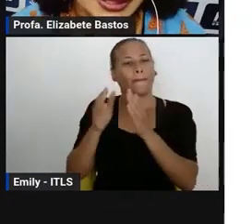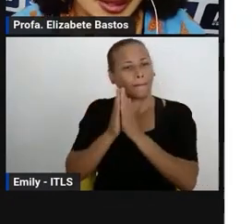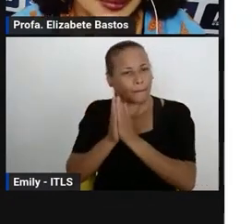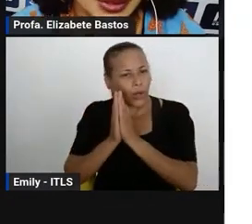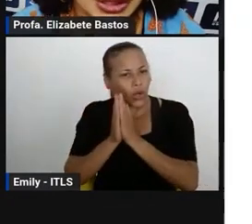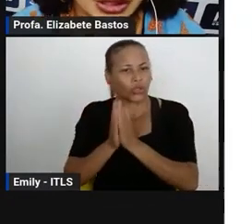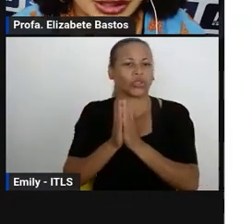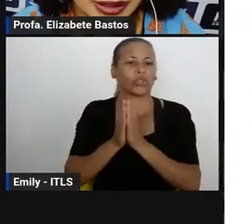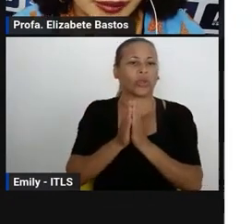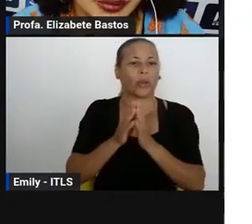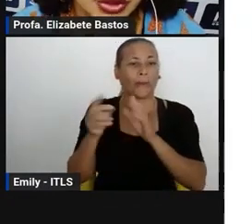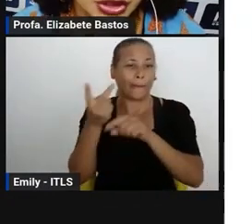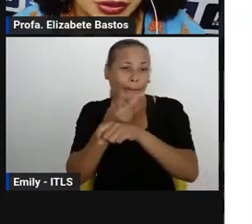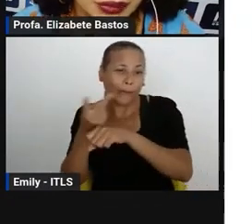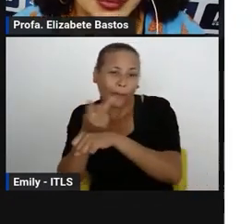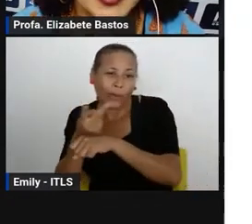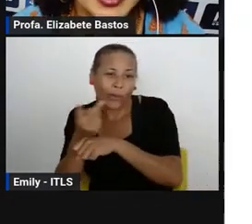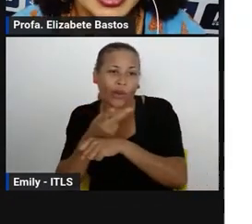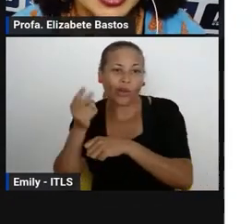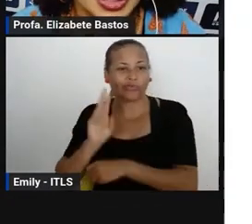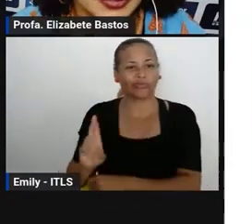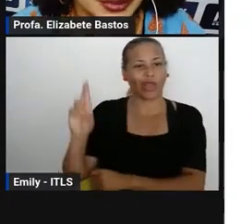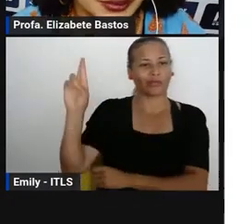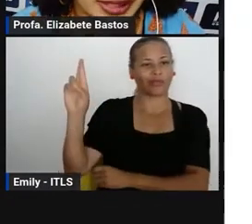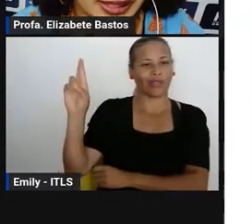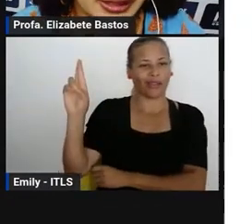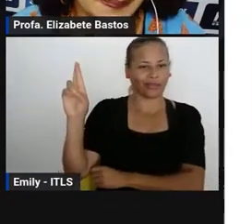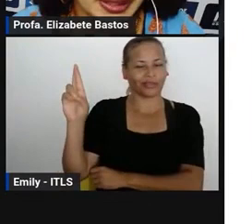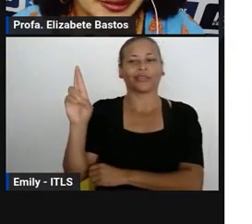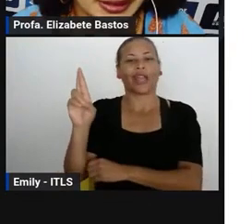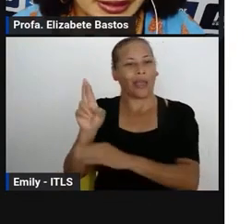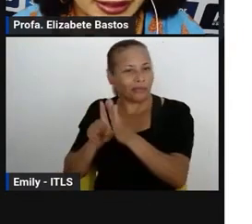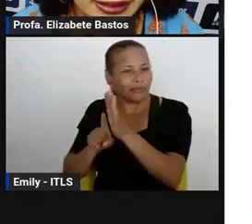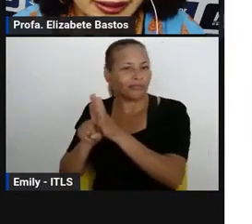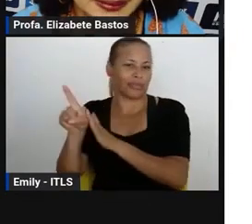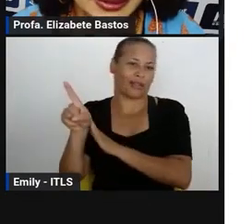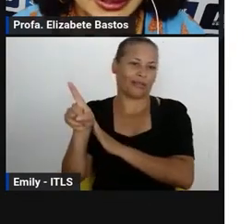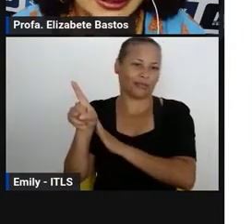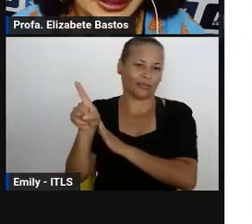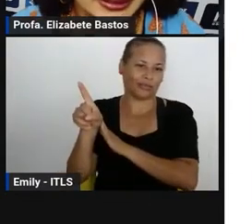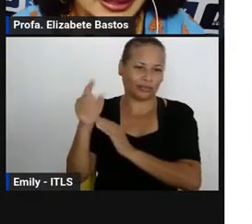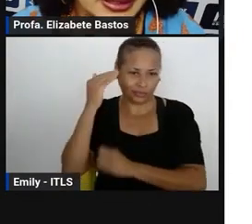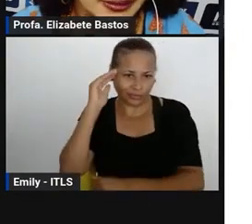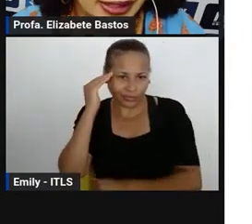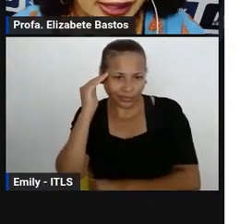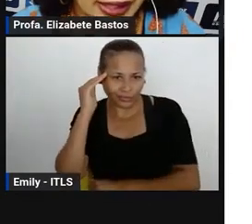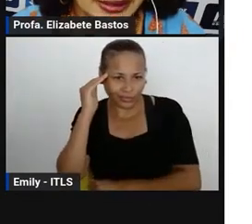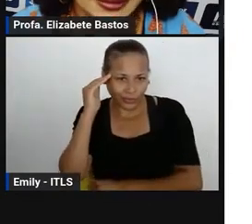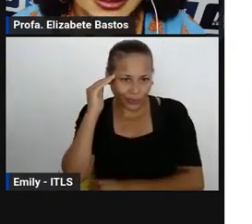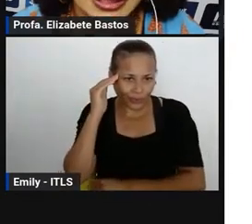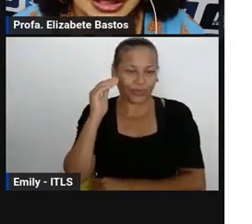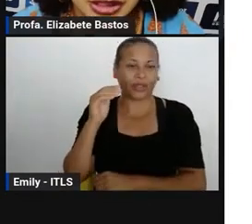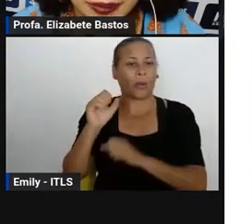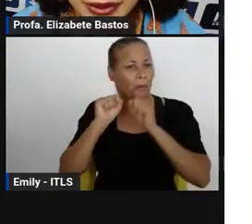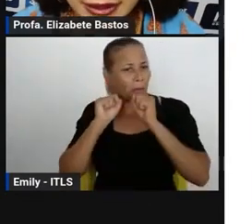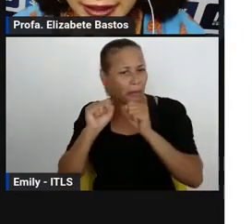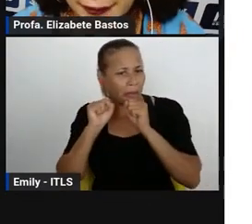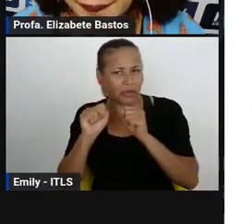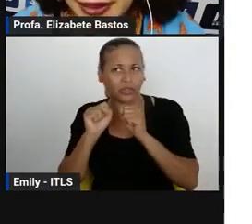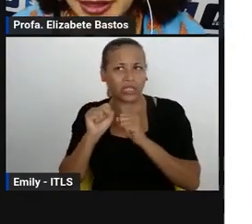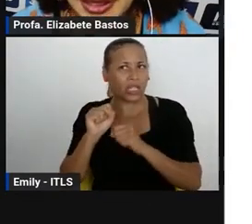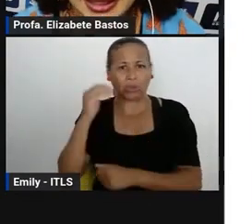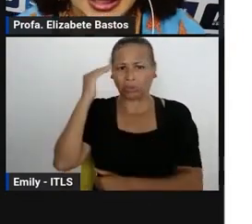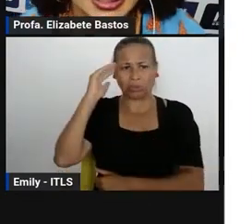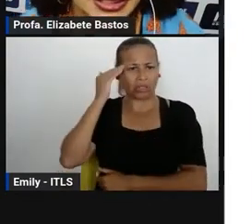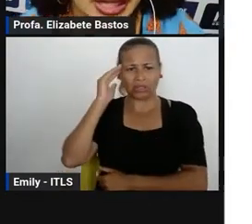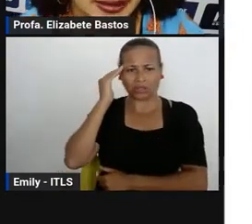se alguma gestão, algum gestor, tiver dificuldade para organização, né? Desse horário e dessa distribuição